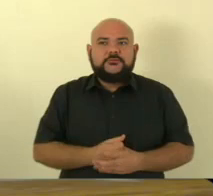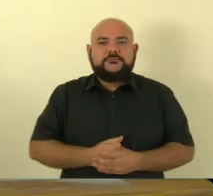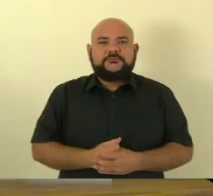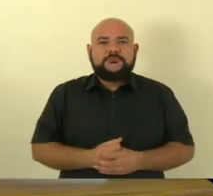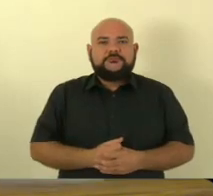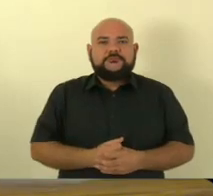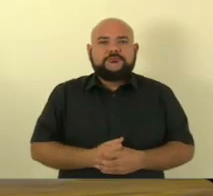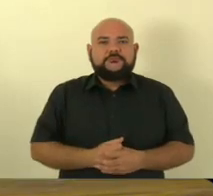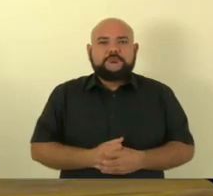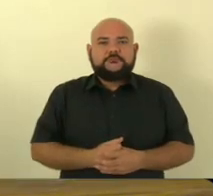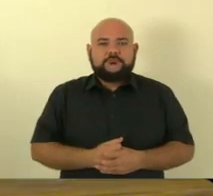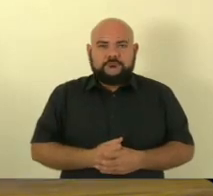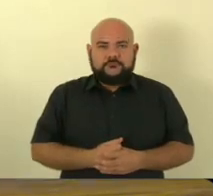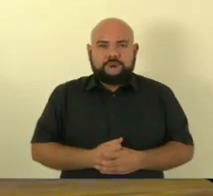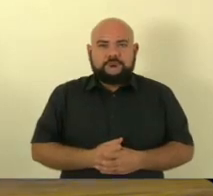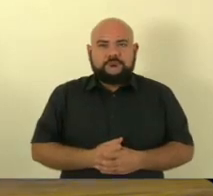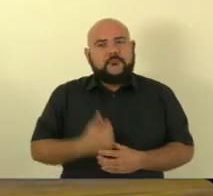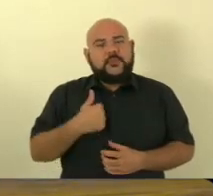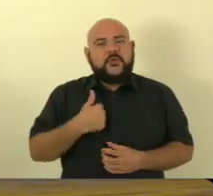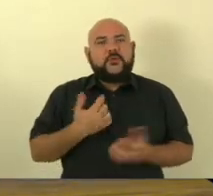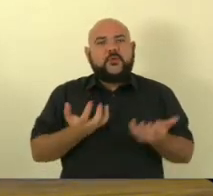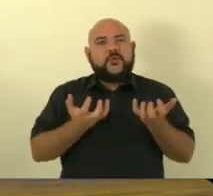eu gostaria, nesse momento,